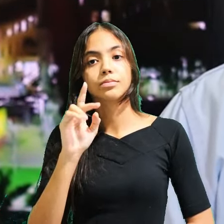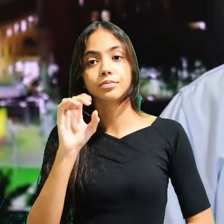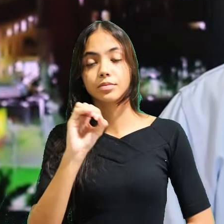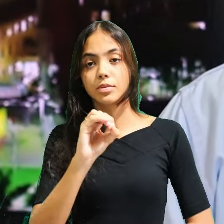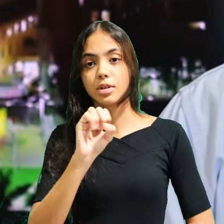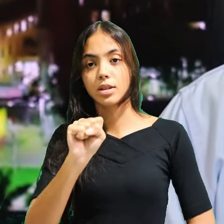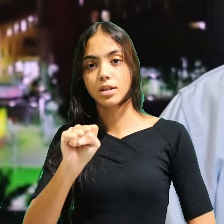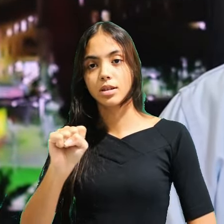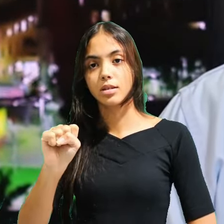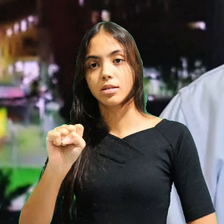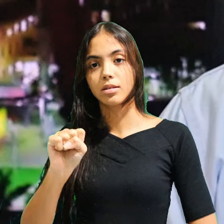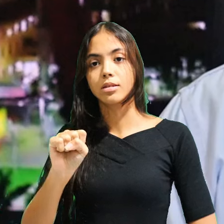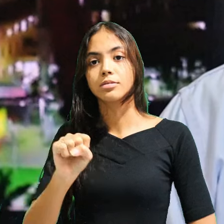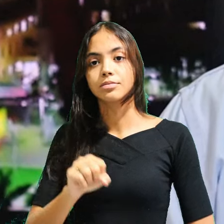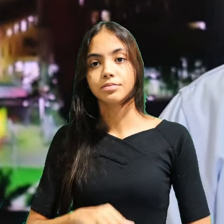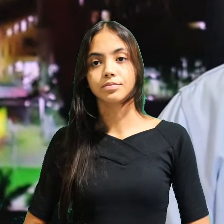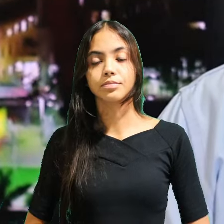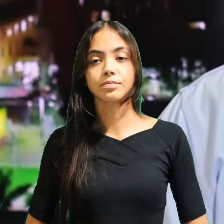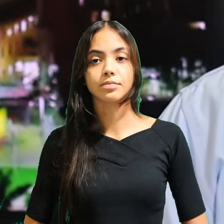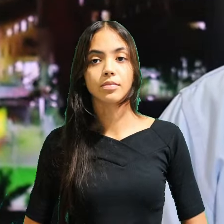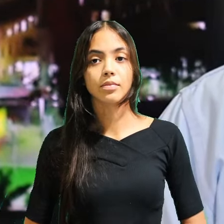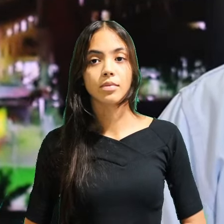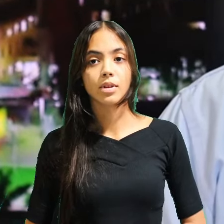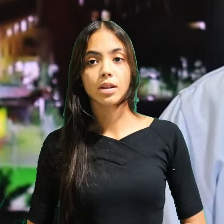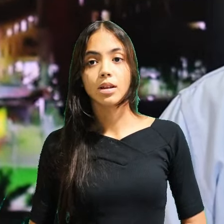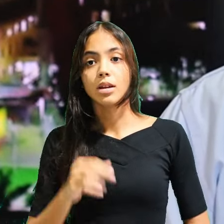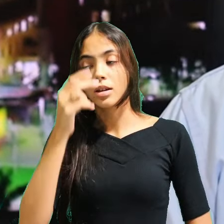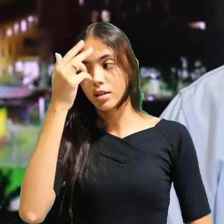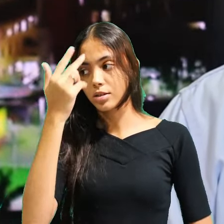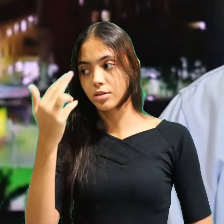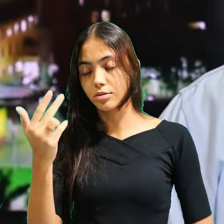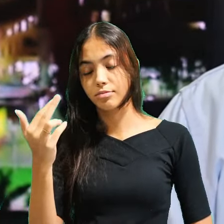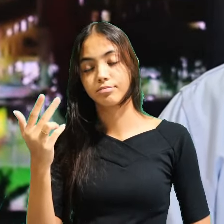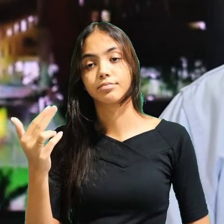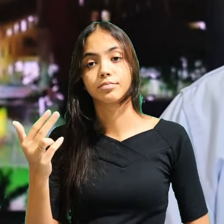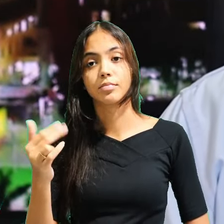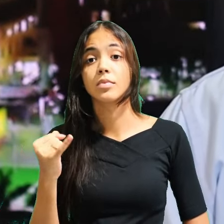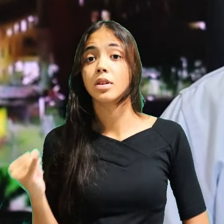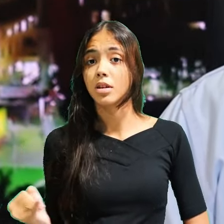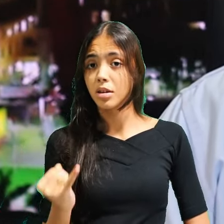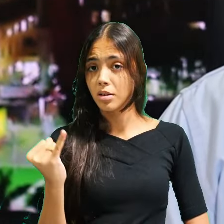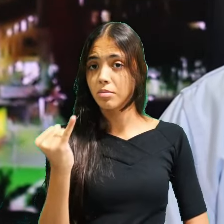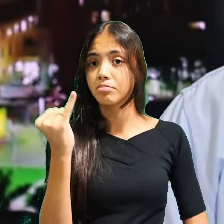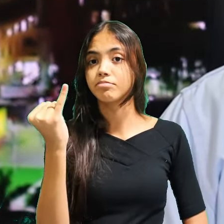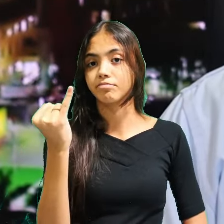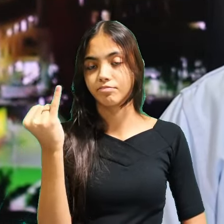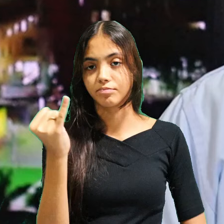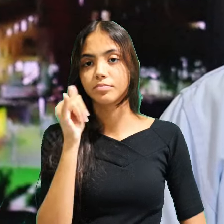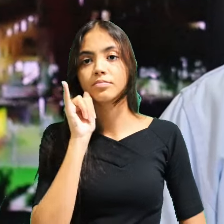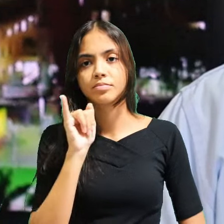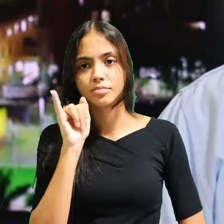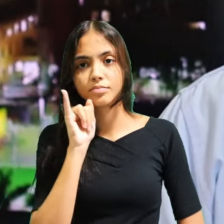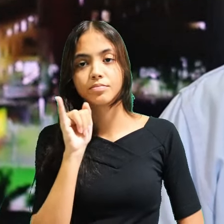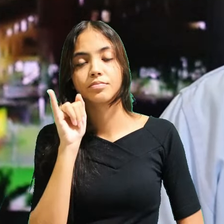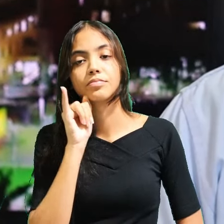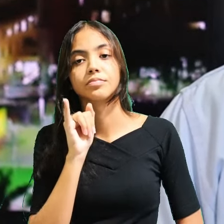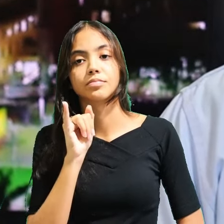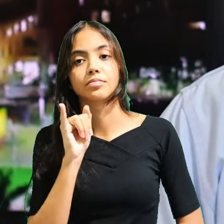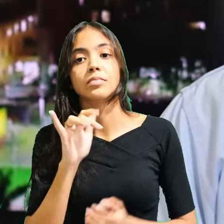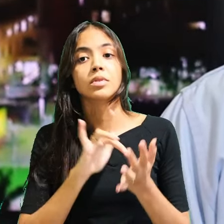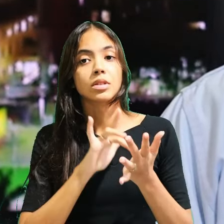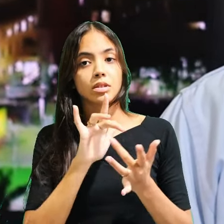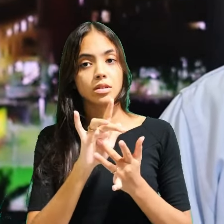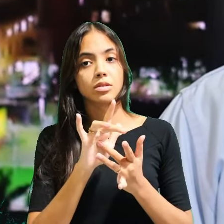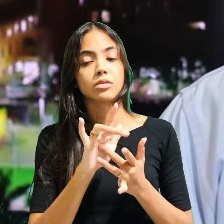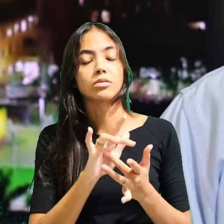Mas, ambas as histórias são exemplos vivos da importância do perdão que Jesus